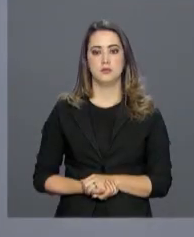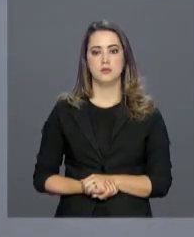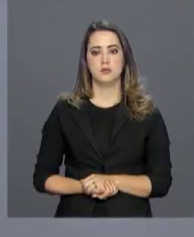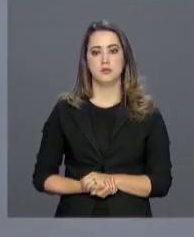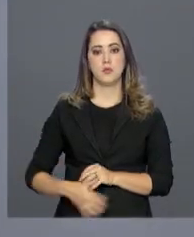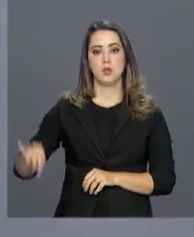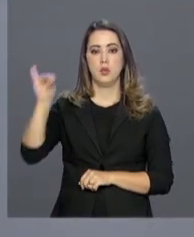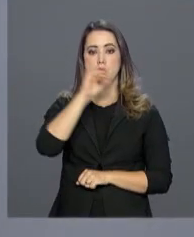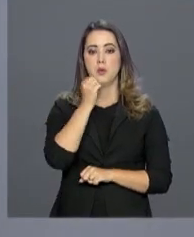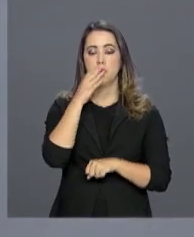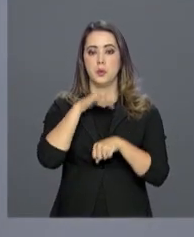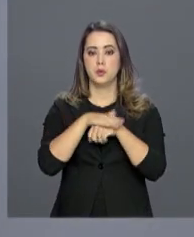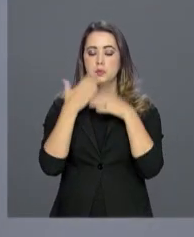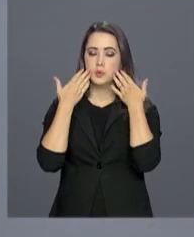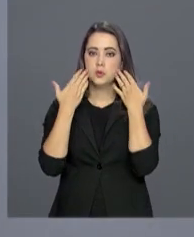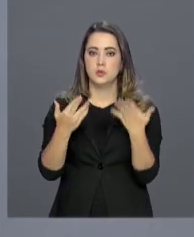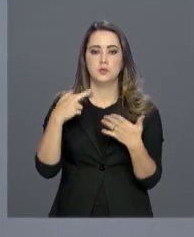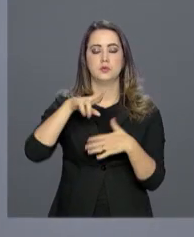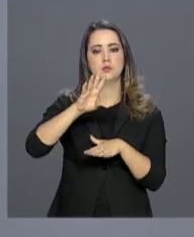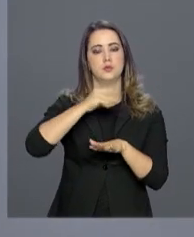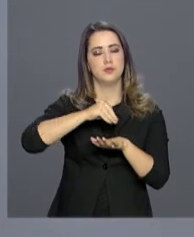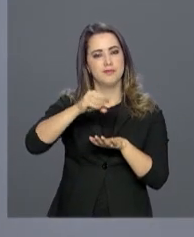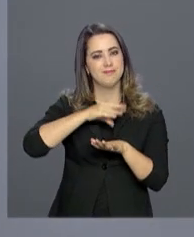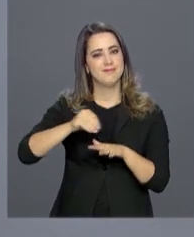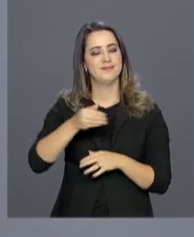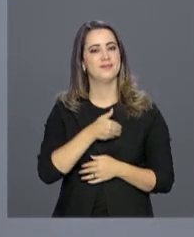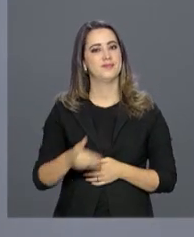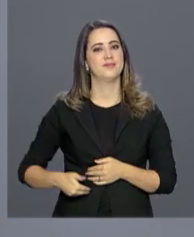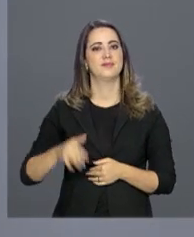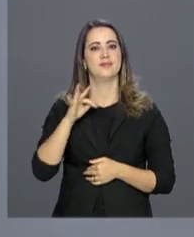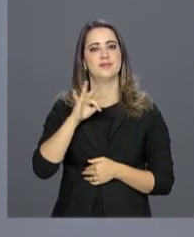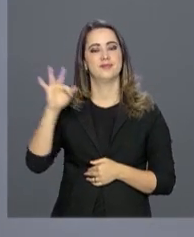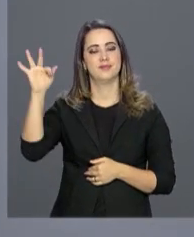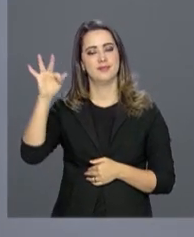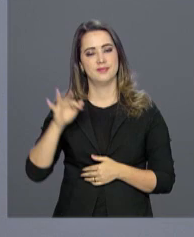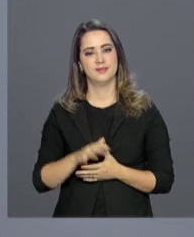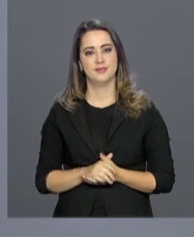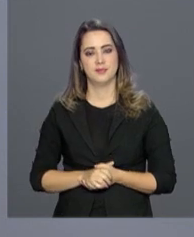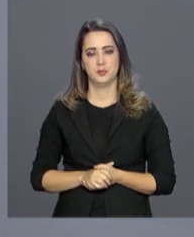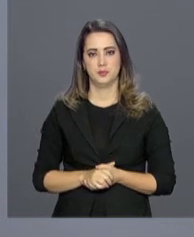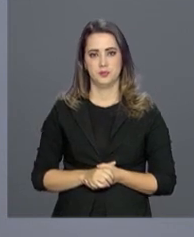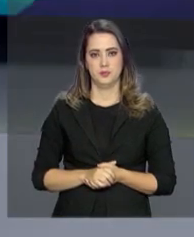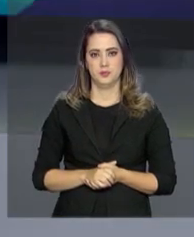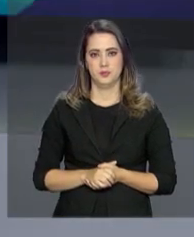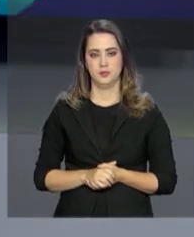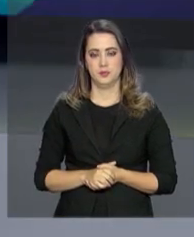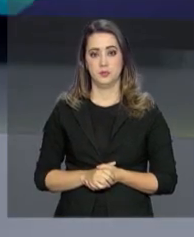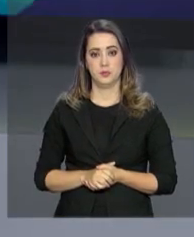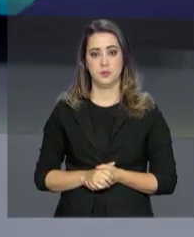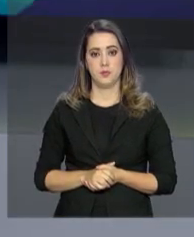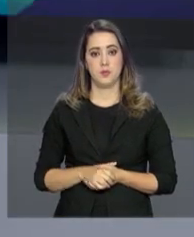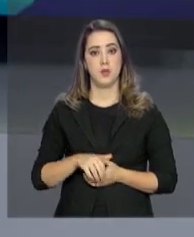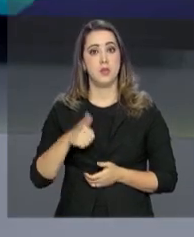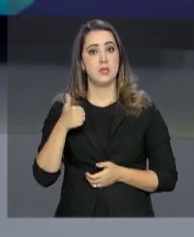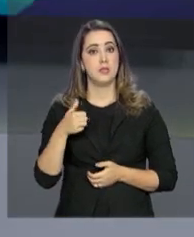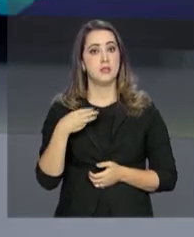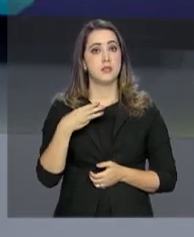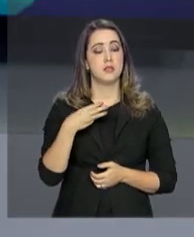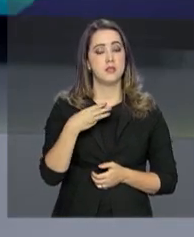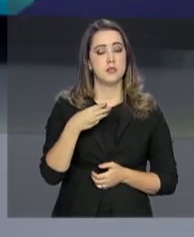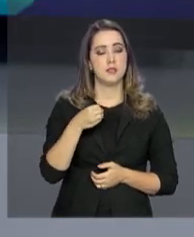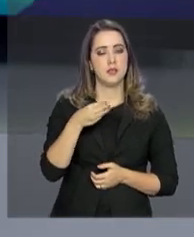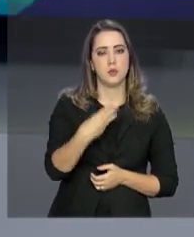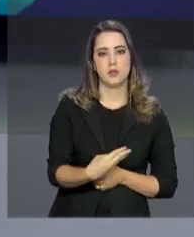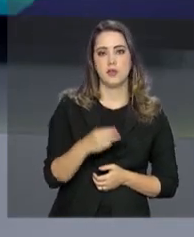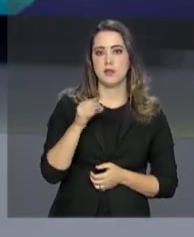Olá, boa noite. Estamos de volta com as notícias do governo federal aqui no Repórter NBR. 103 bilhões de reais